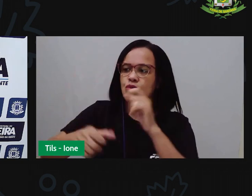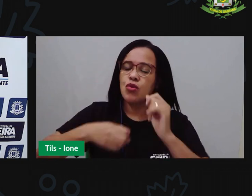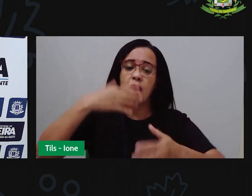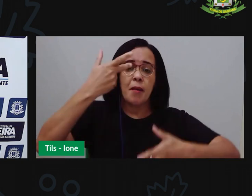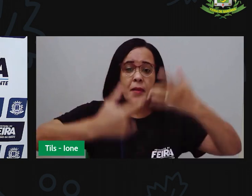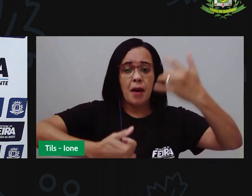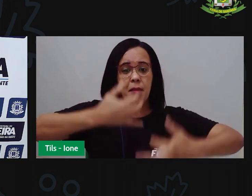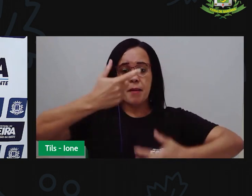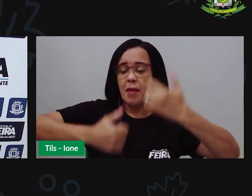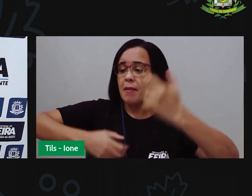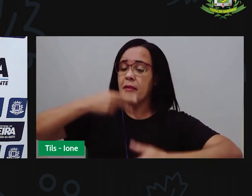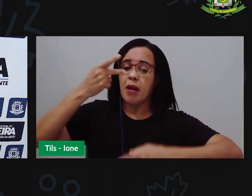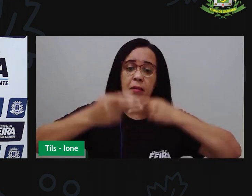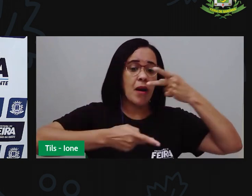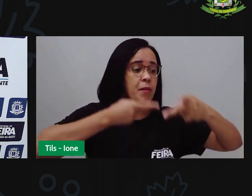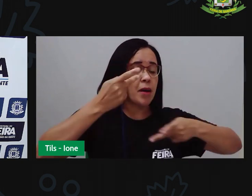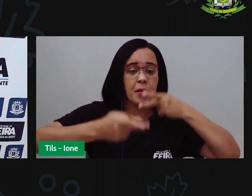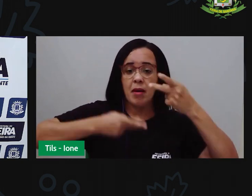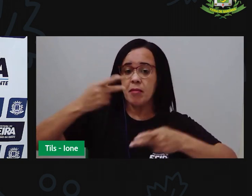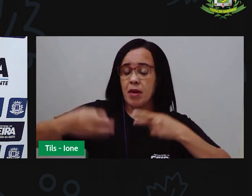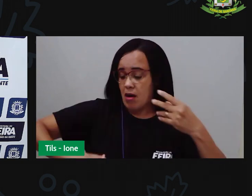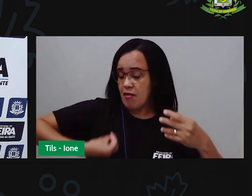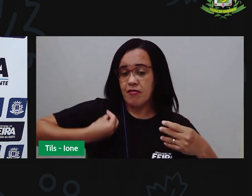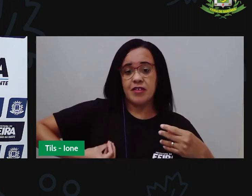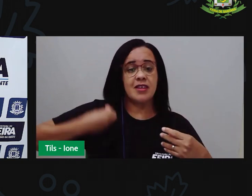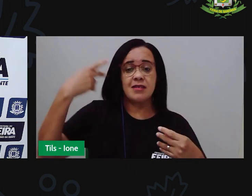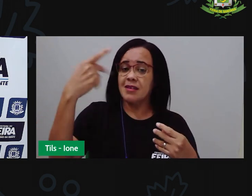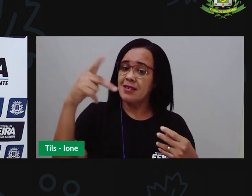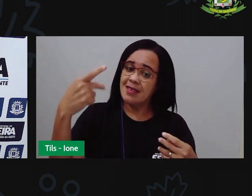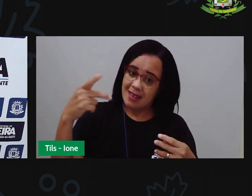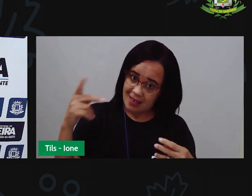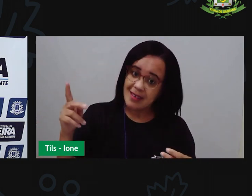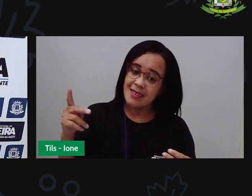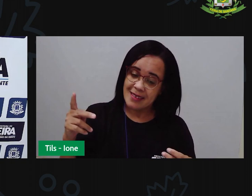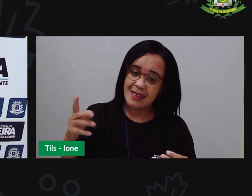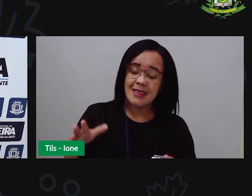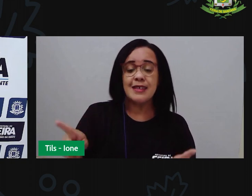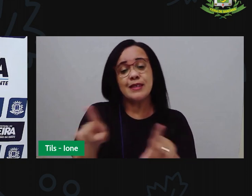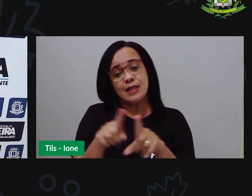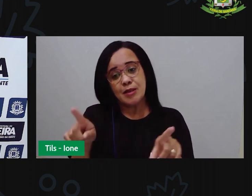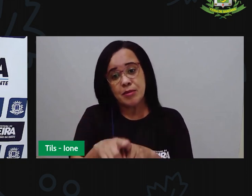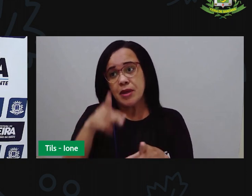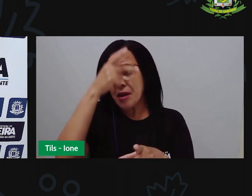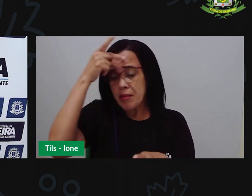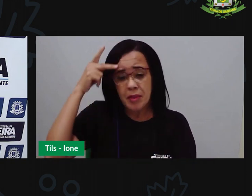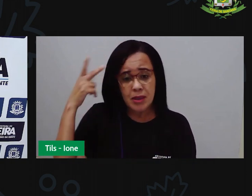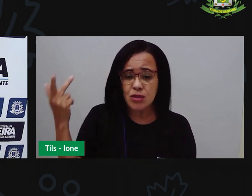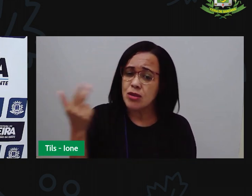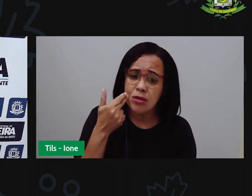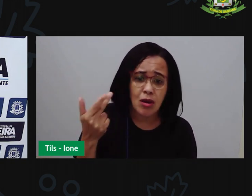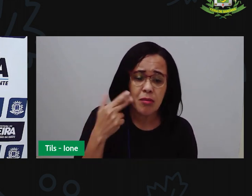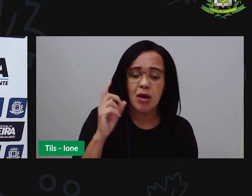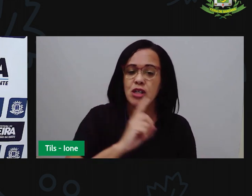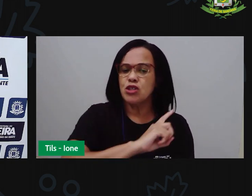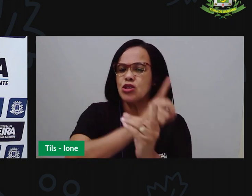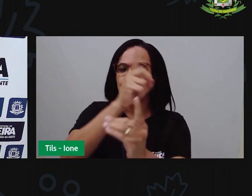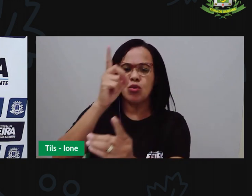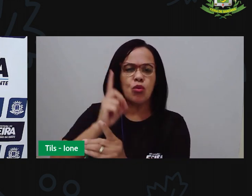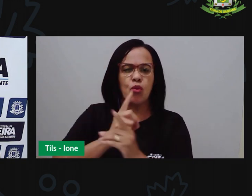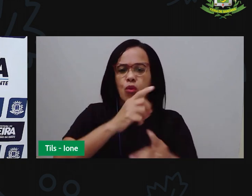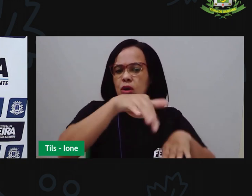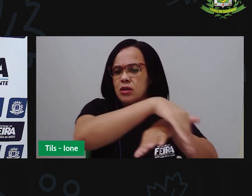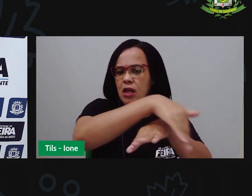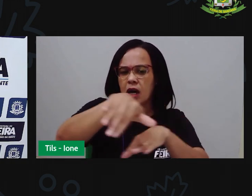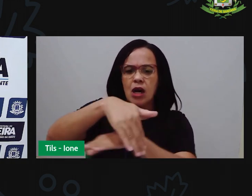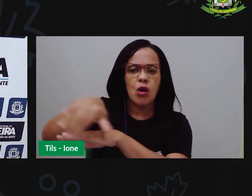de pessoas comuns aqui da nossa cidade que a gente encontra pelas ruas e acaba não sabendo quem são, mas